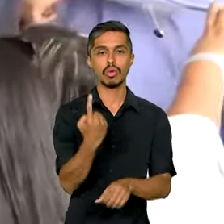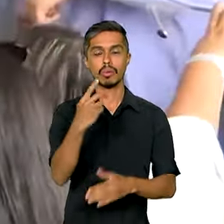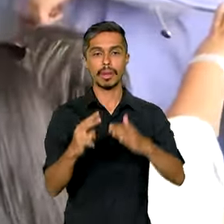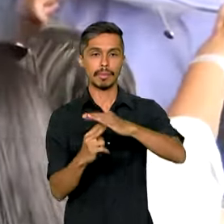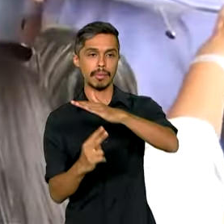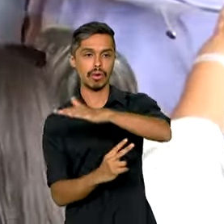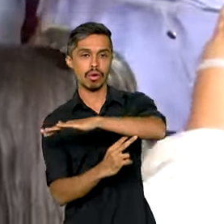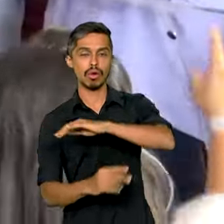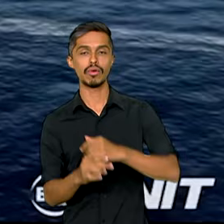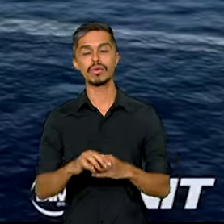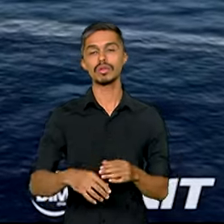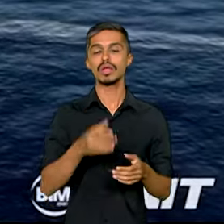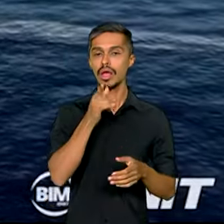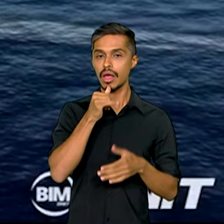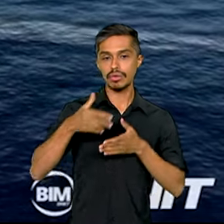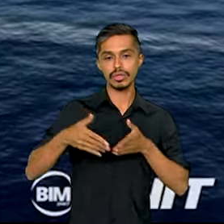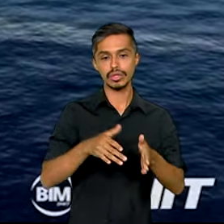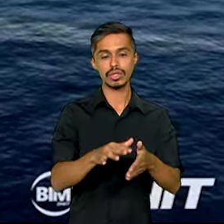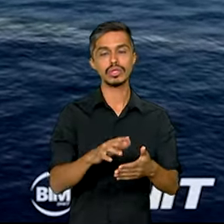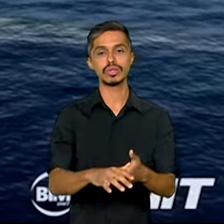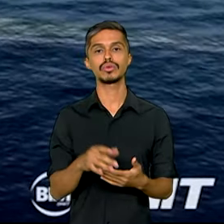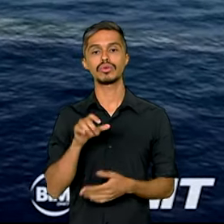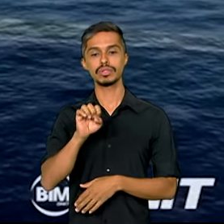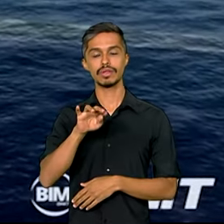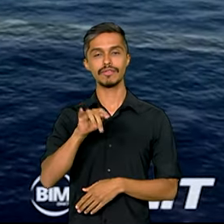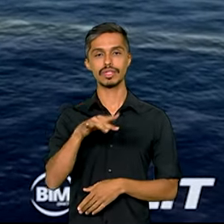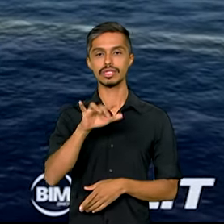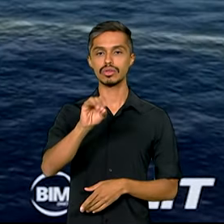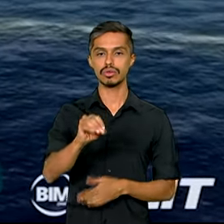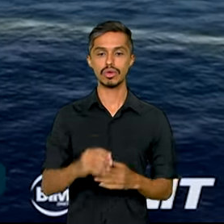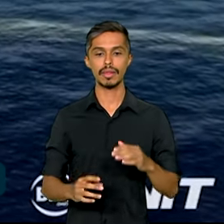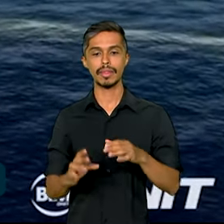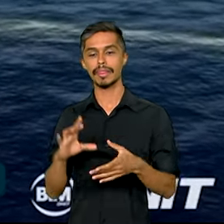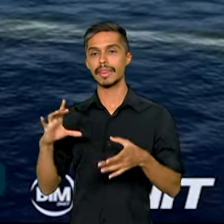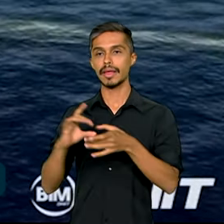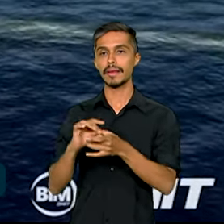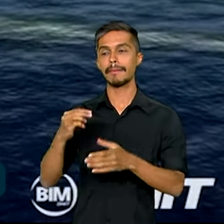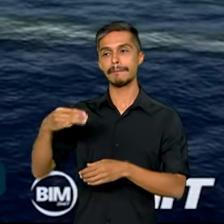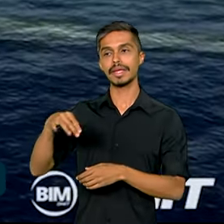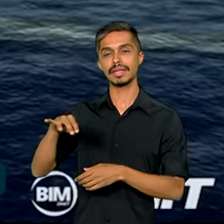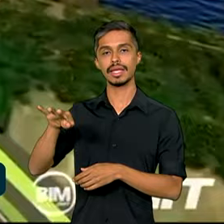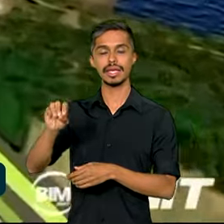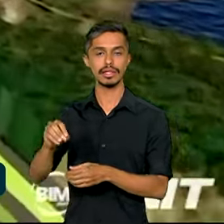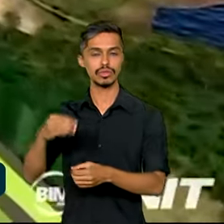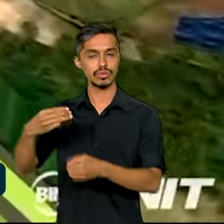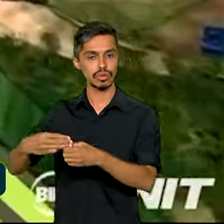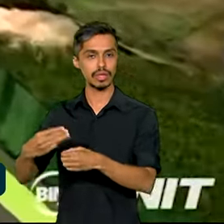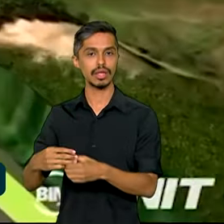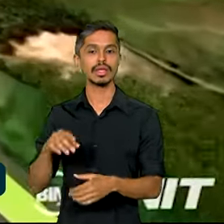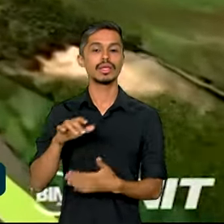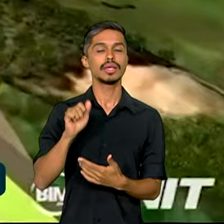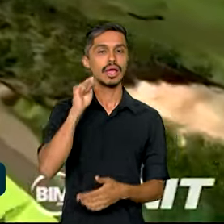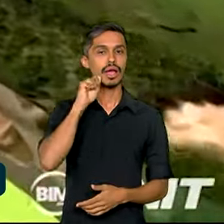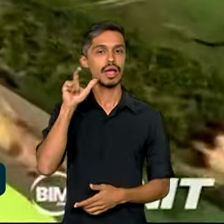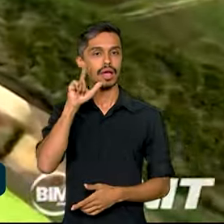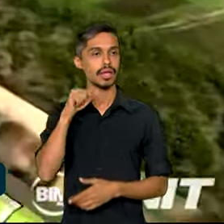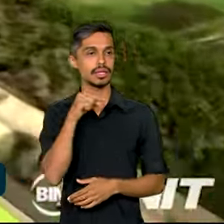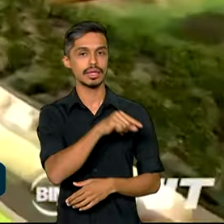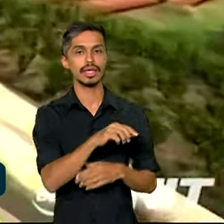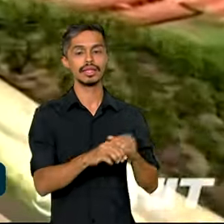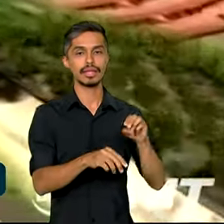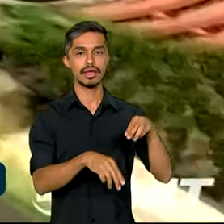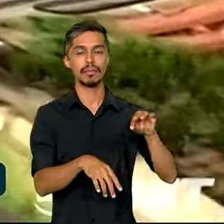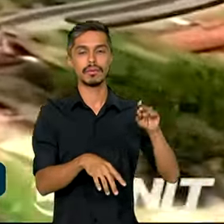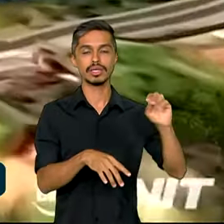ponte sobre o Rio São Francisco, que ligará os municípios de Penedo, em Alagoas, a Neópolis, em Sergipe.